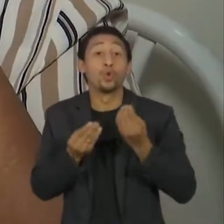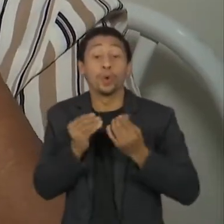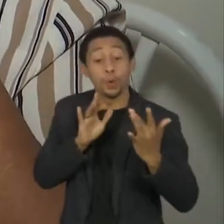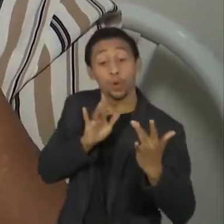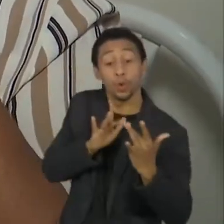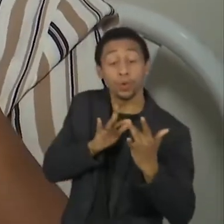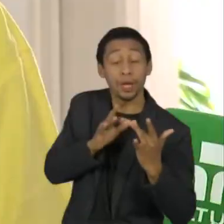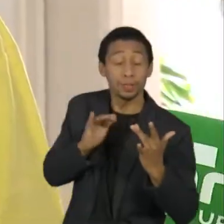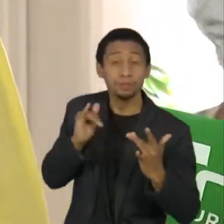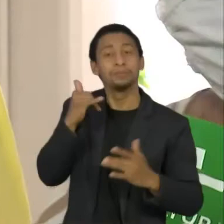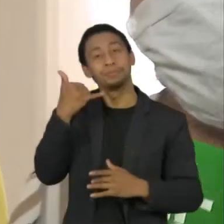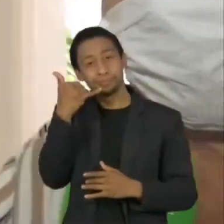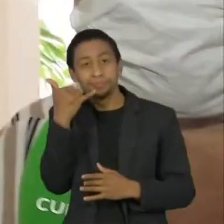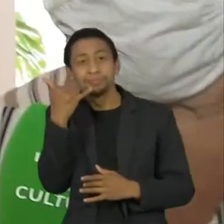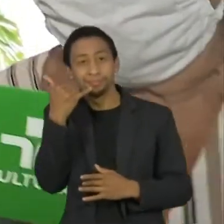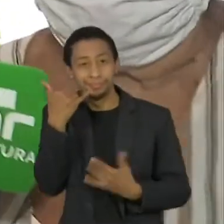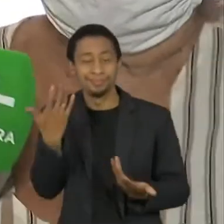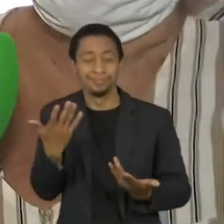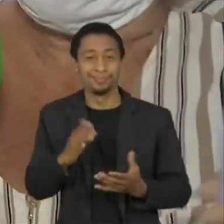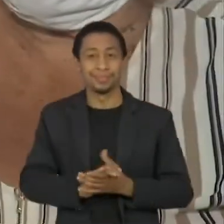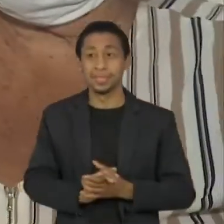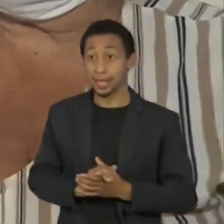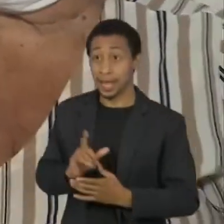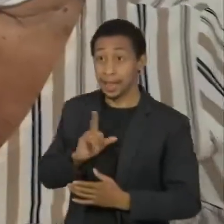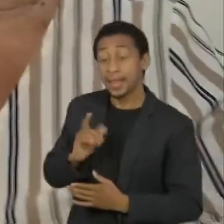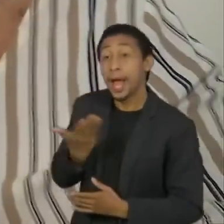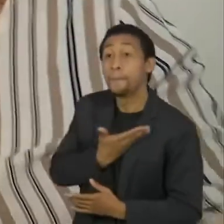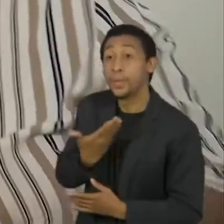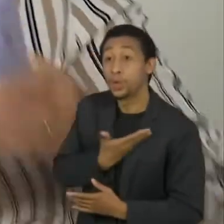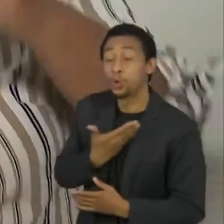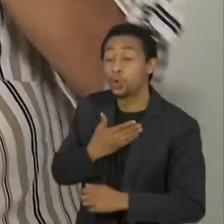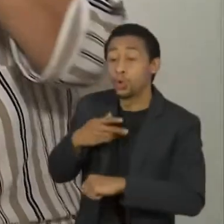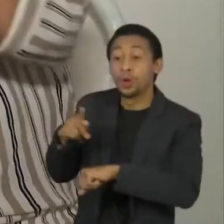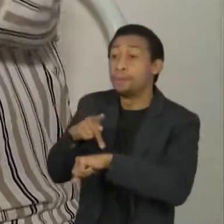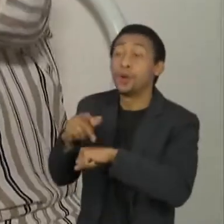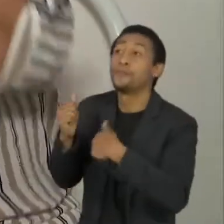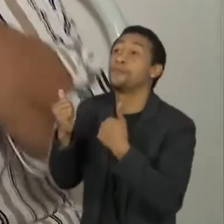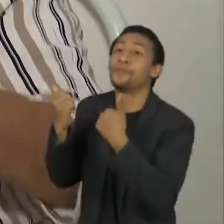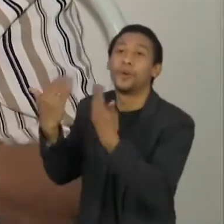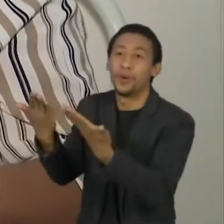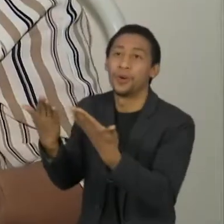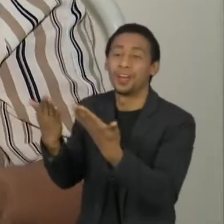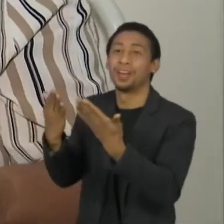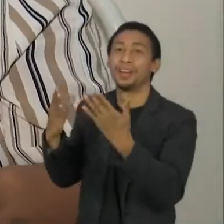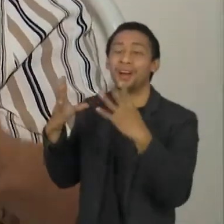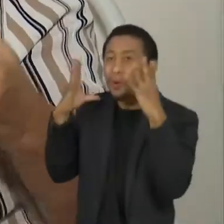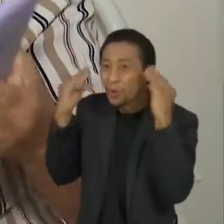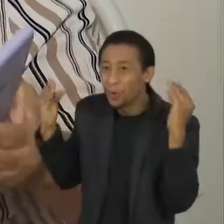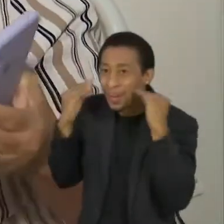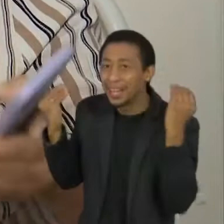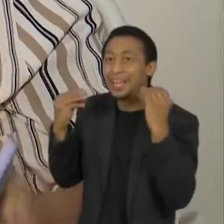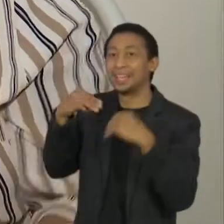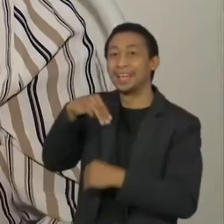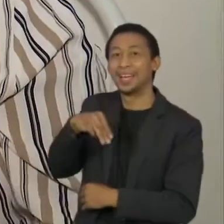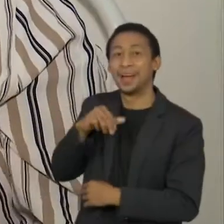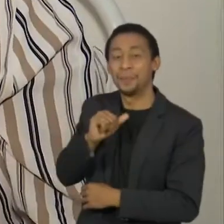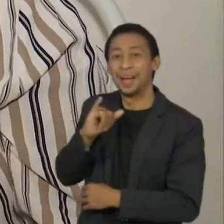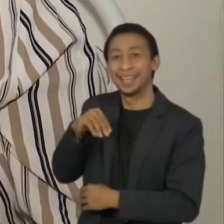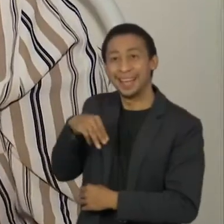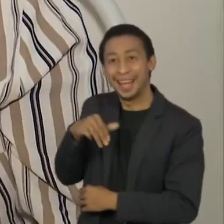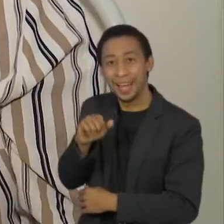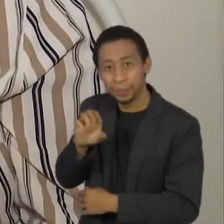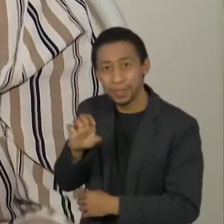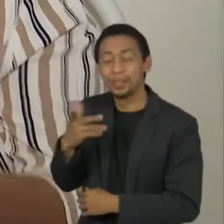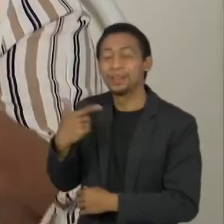celular. Eu tenho amigos que moram fora, uma em Miami, a Suzy, um amigo na Holanda. Eu estou conversando com